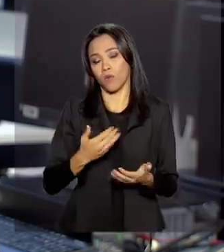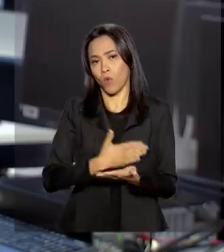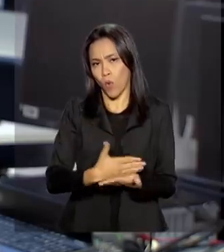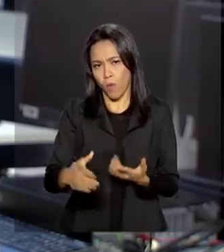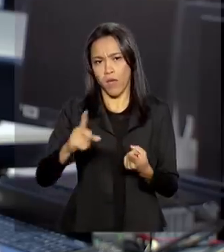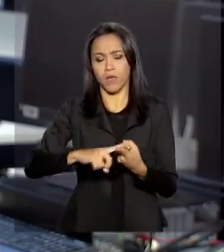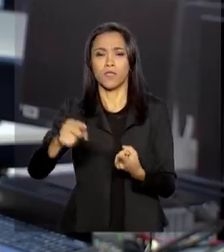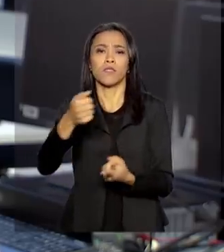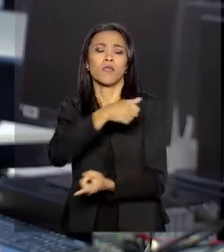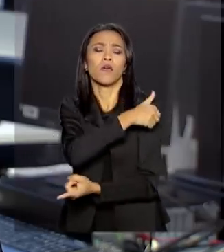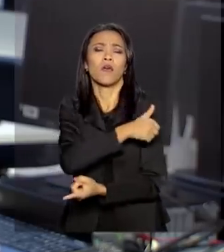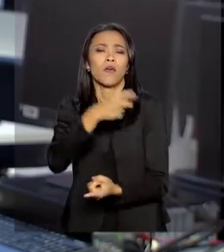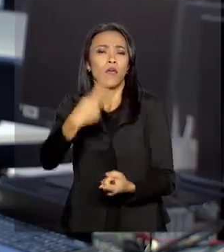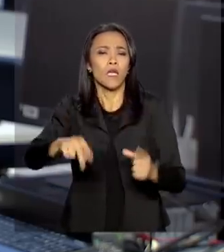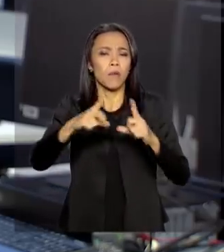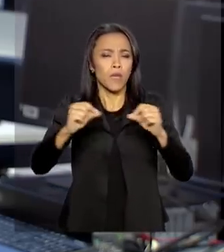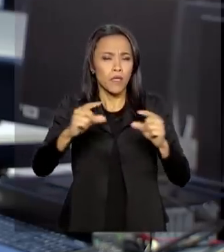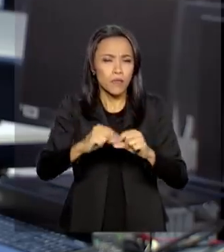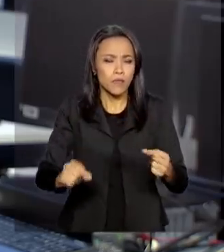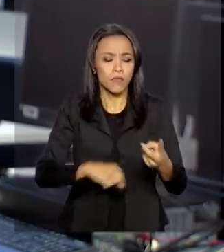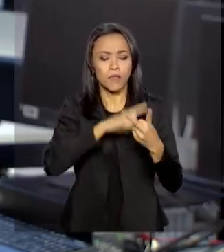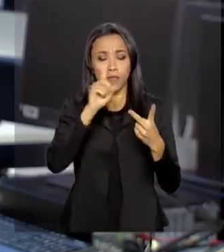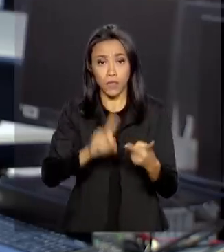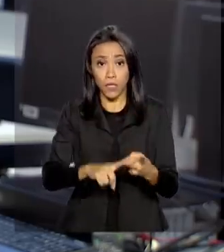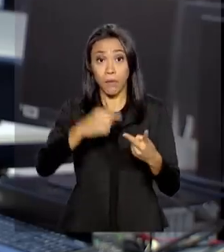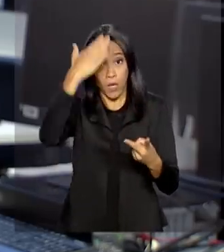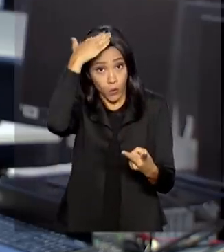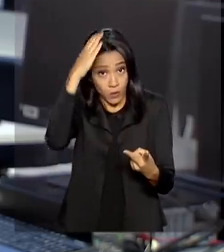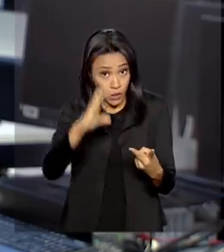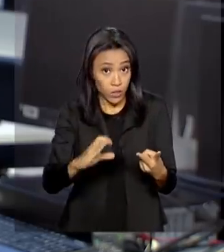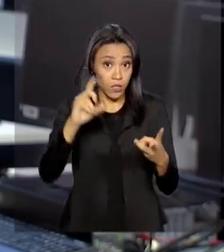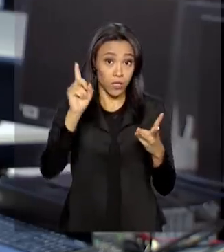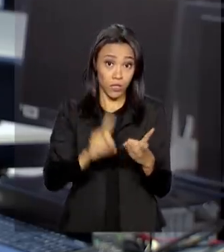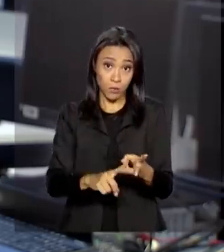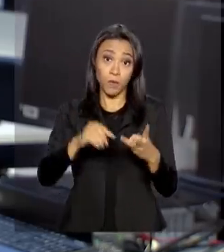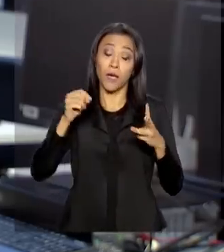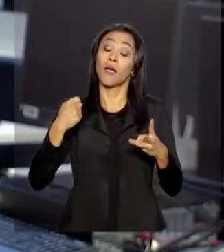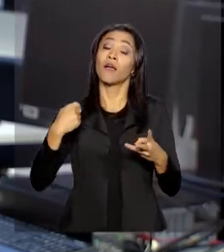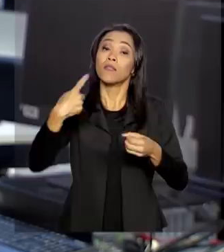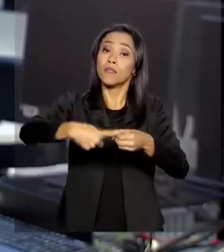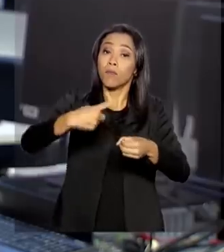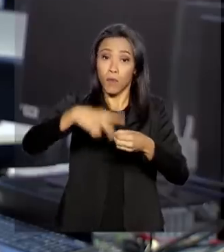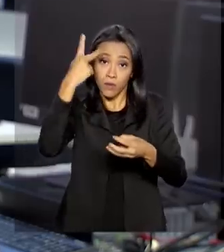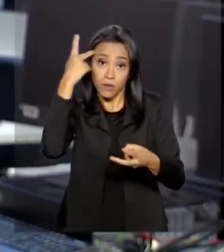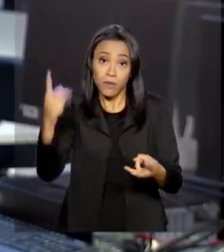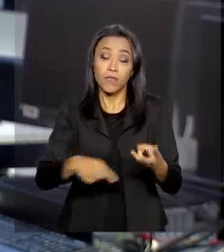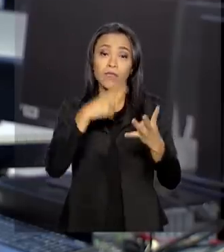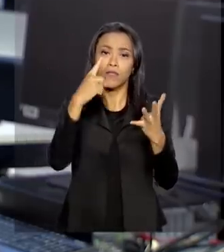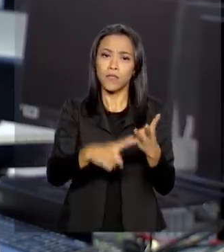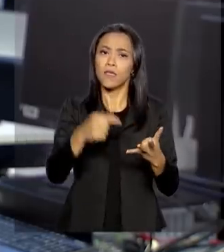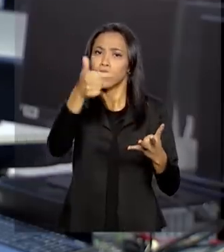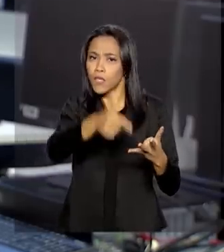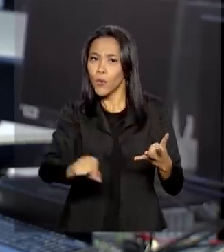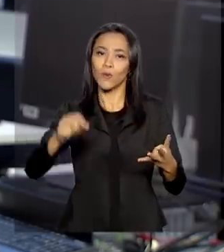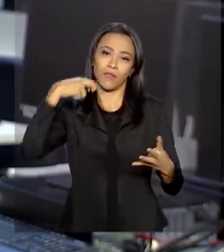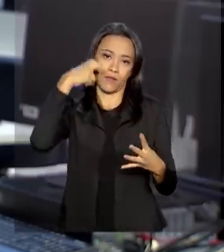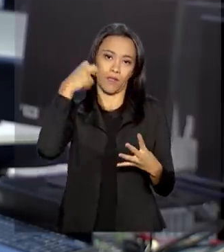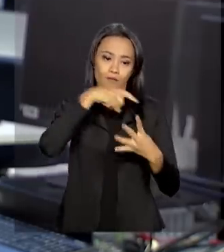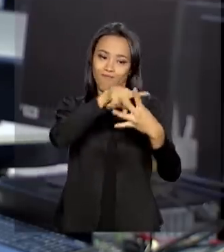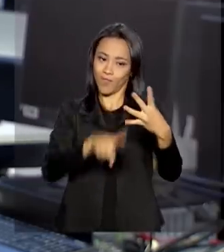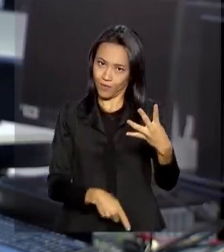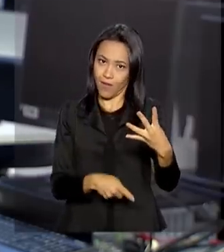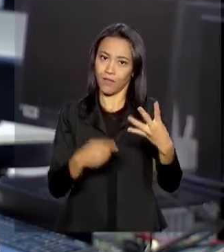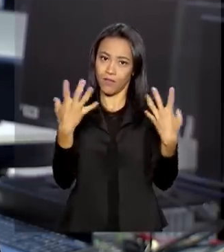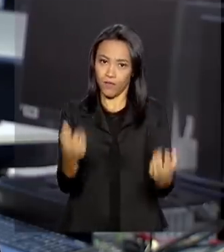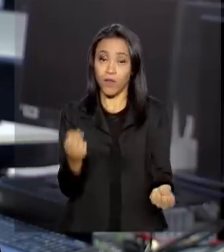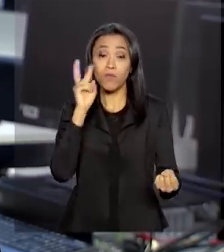Kubitschek, em Brasília, Afonso Pena, em Curitiba, Viracopos, em Campinas e Aluísio Alves, em Natal. Vamos